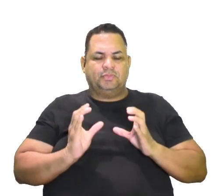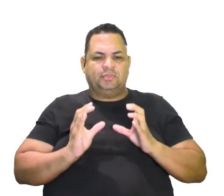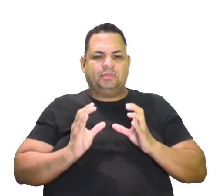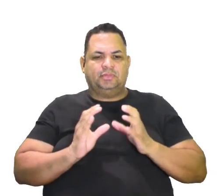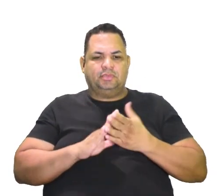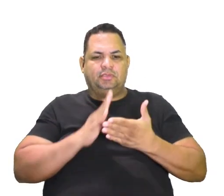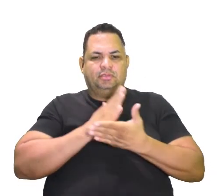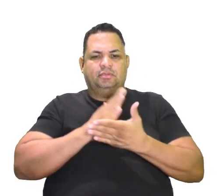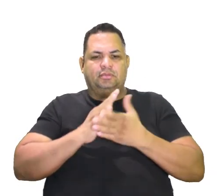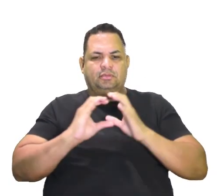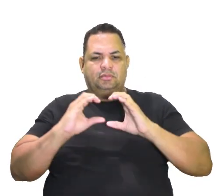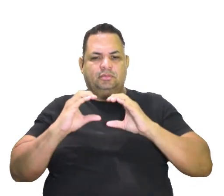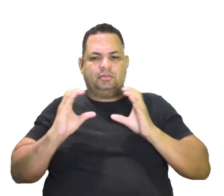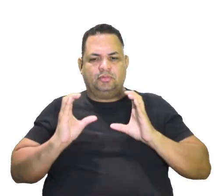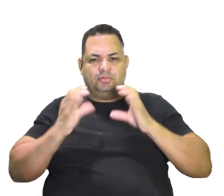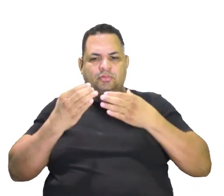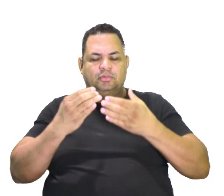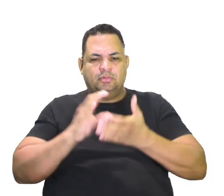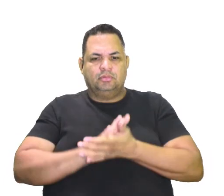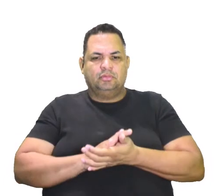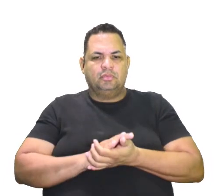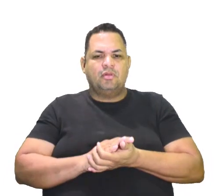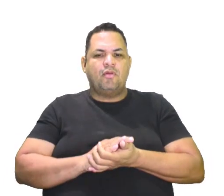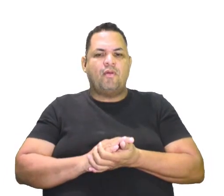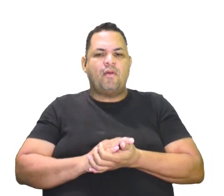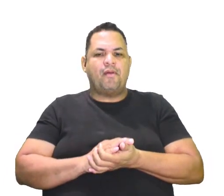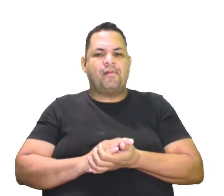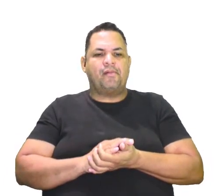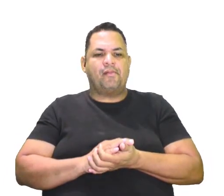divisão de comissões, só se for entre eles.